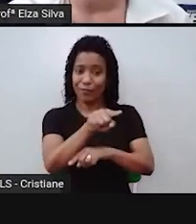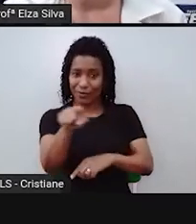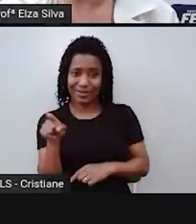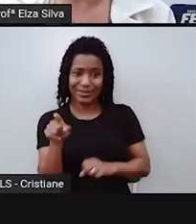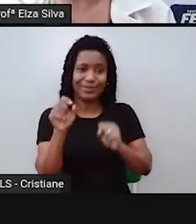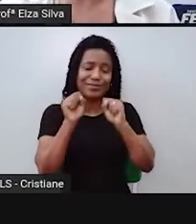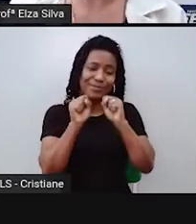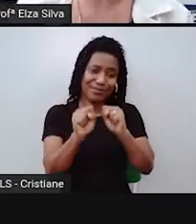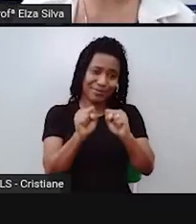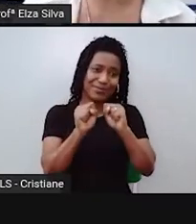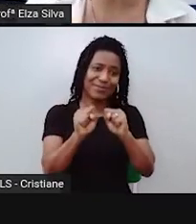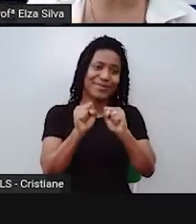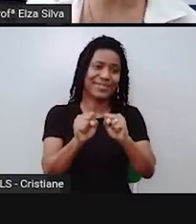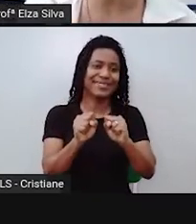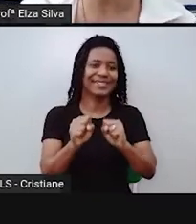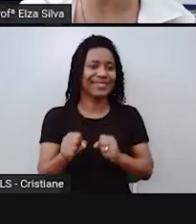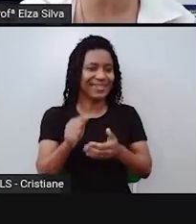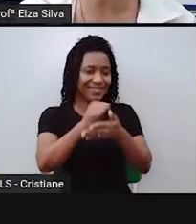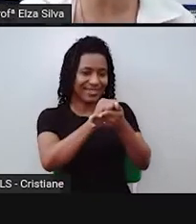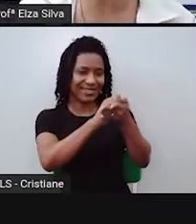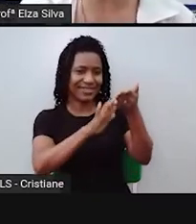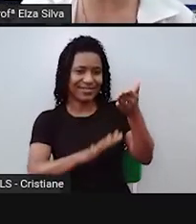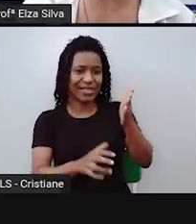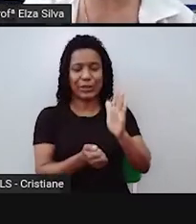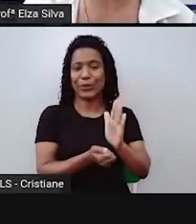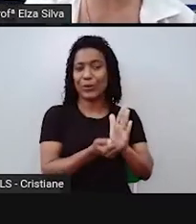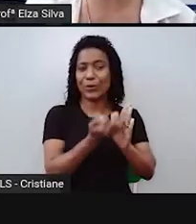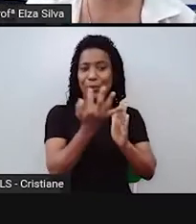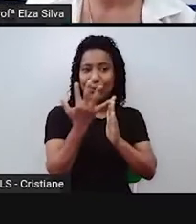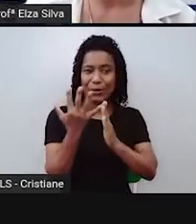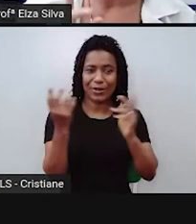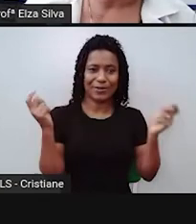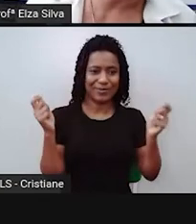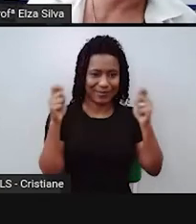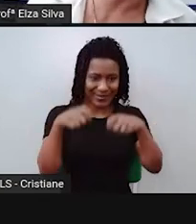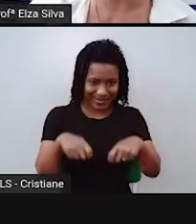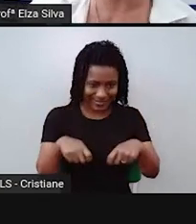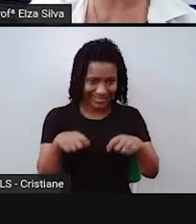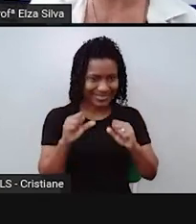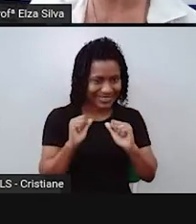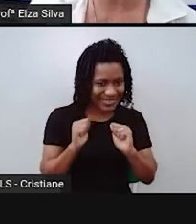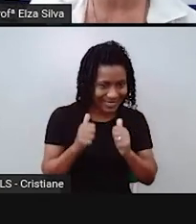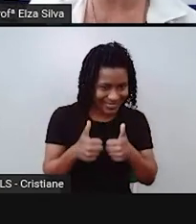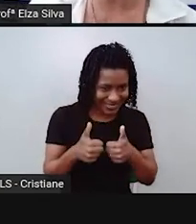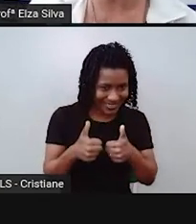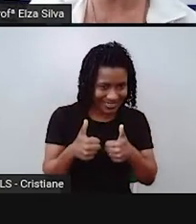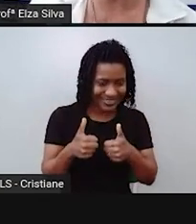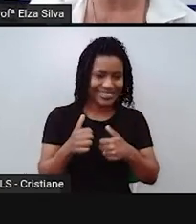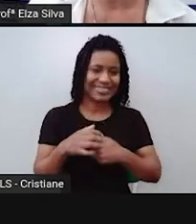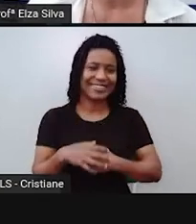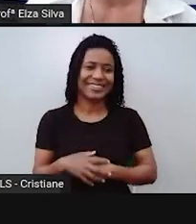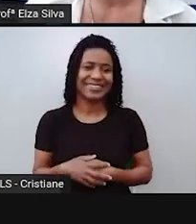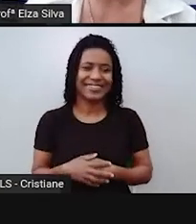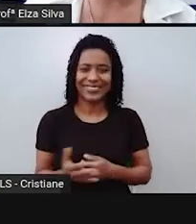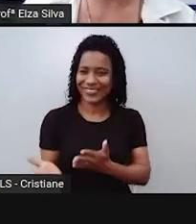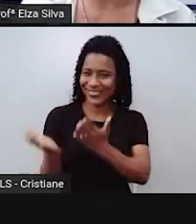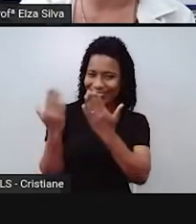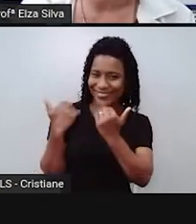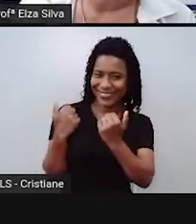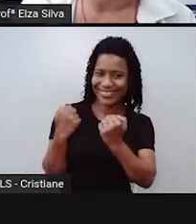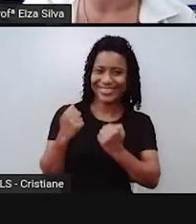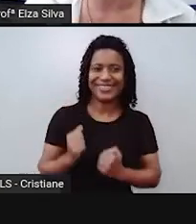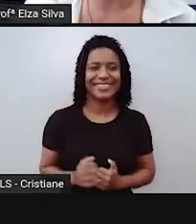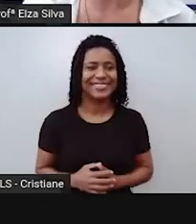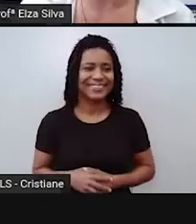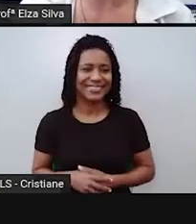repetir essa atividade quantas vezes achar necessário para a sua aprendizagem. Ok? Let's go.